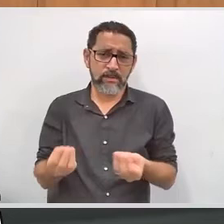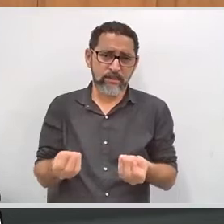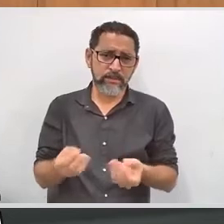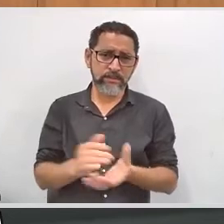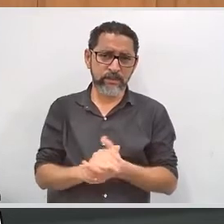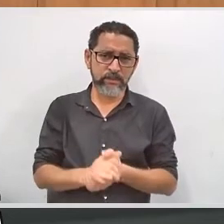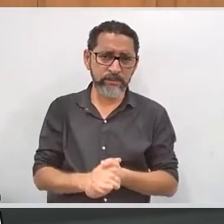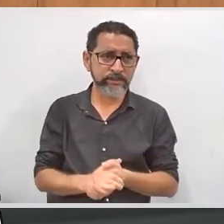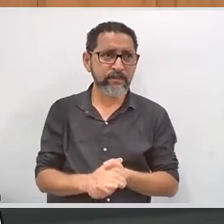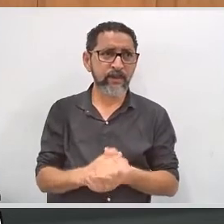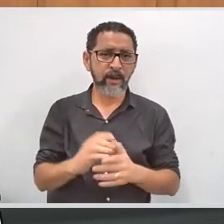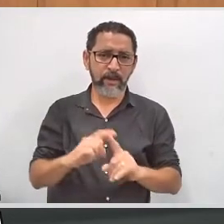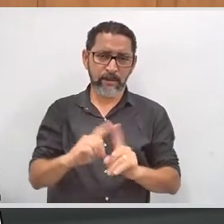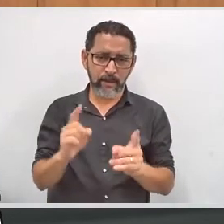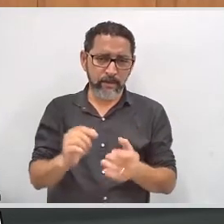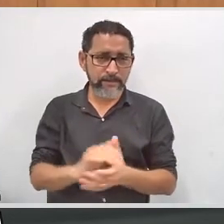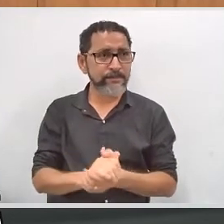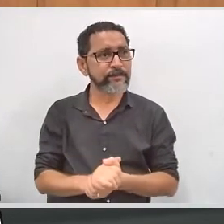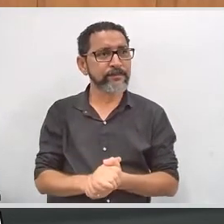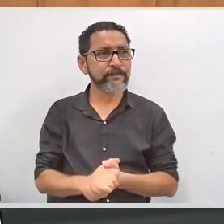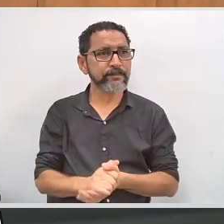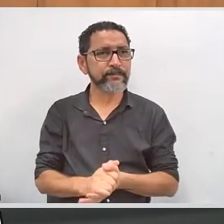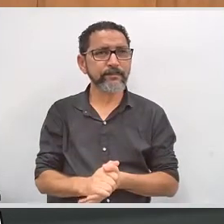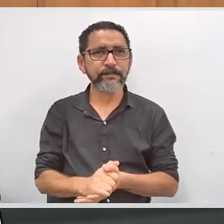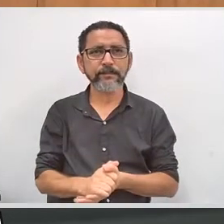profícuo. Foi de bastante resultado.